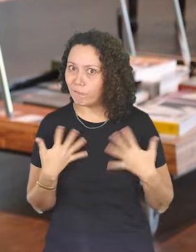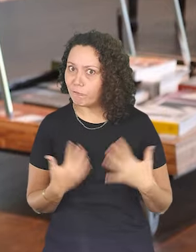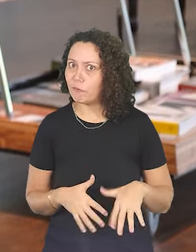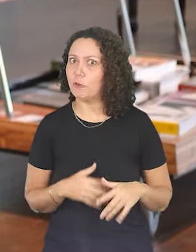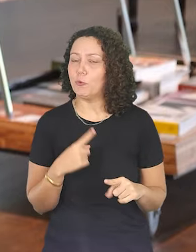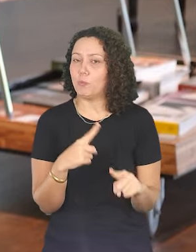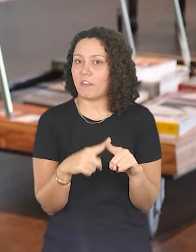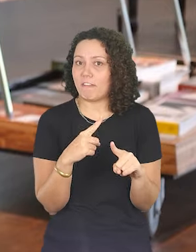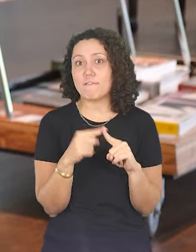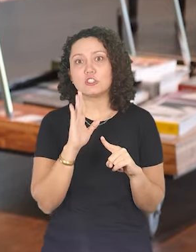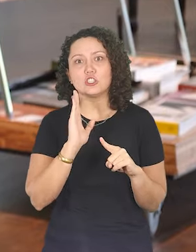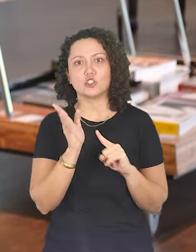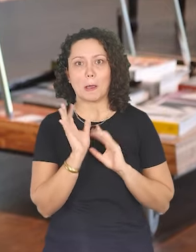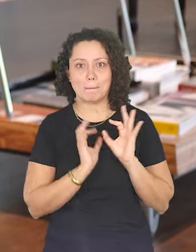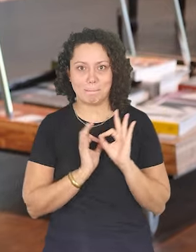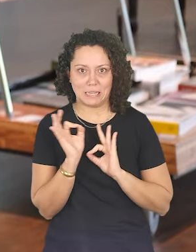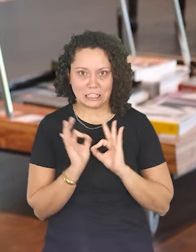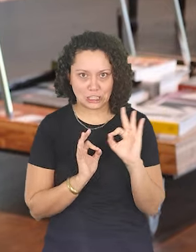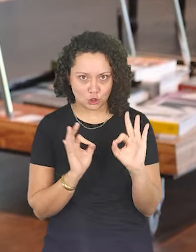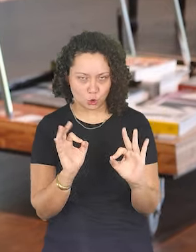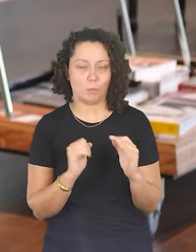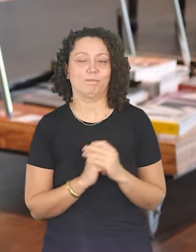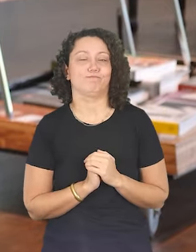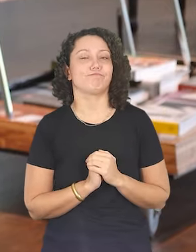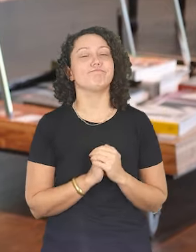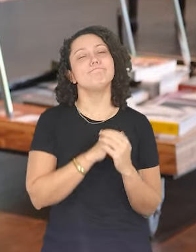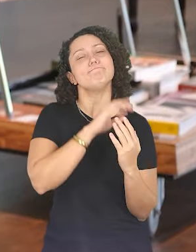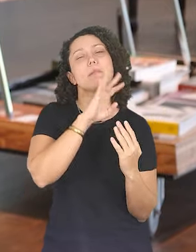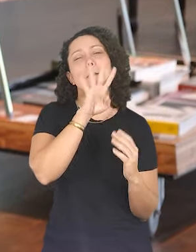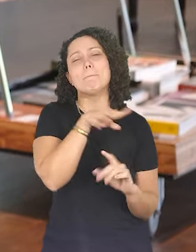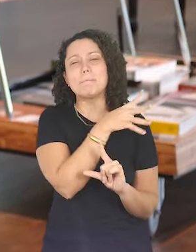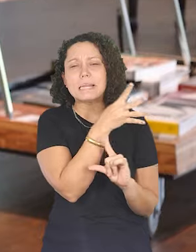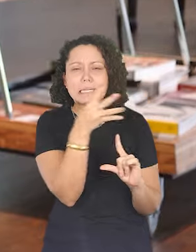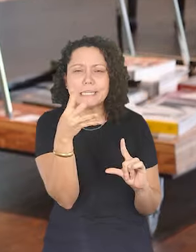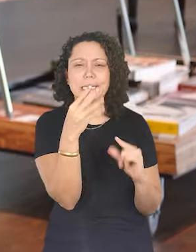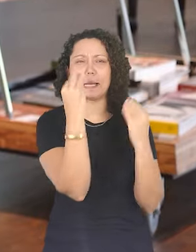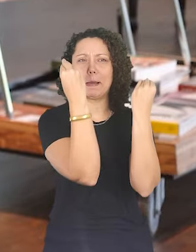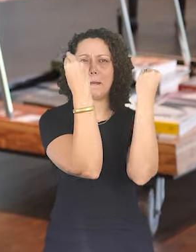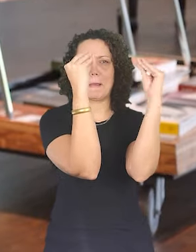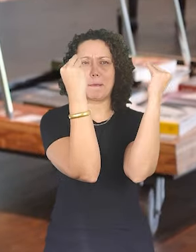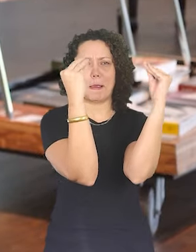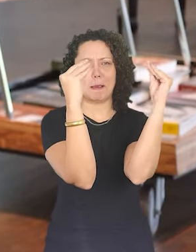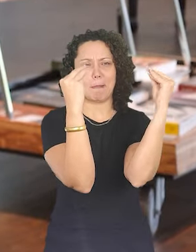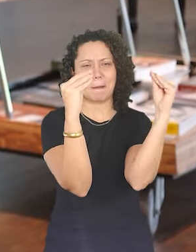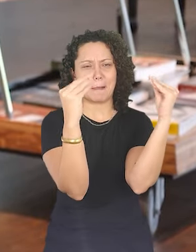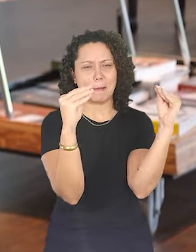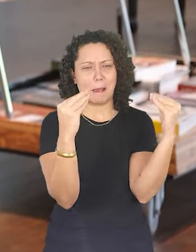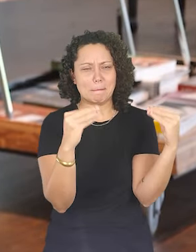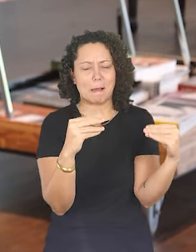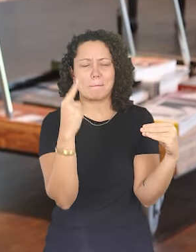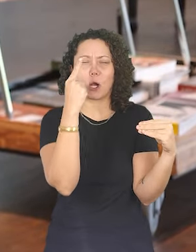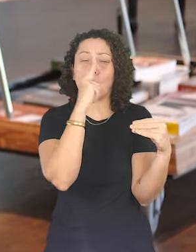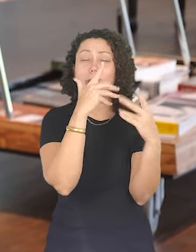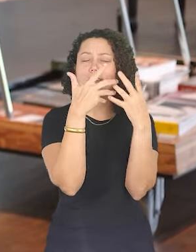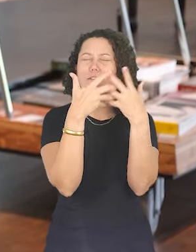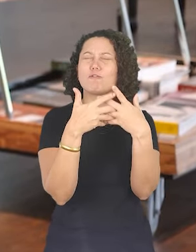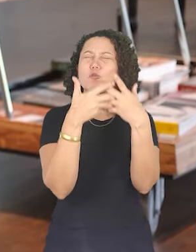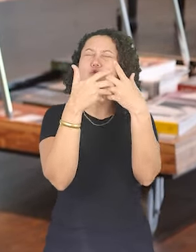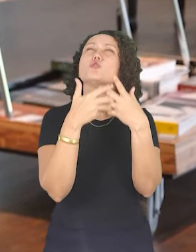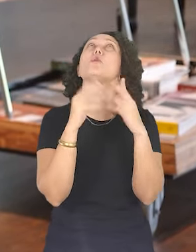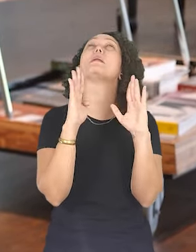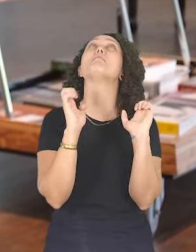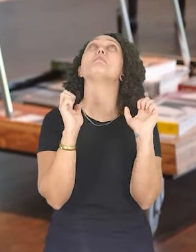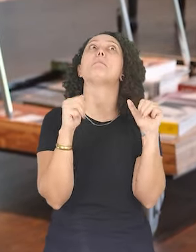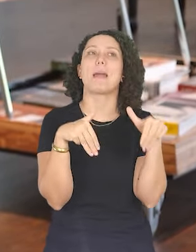apesar de você ter planejado, ter colocado em cronogramas, desenvolver muitas planilhas para que tudo funcione, para que